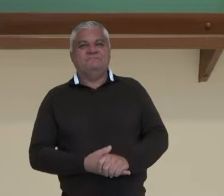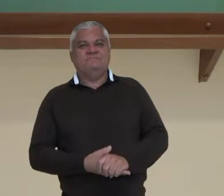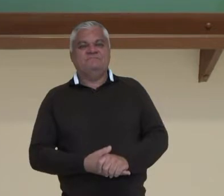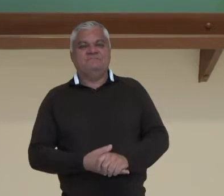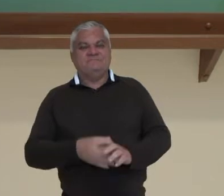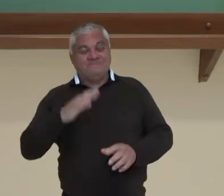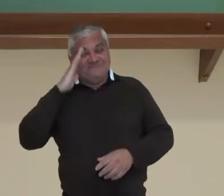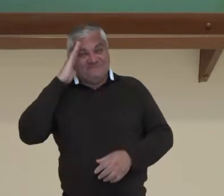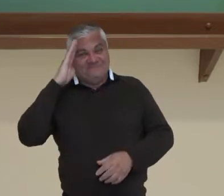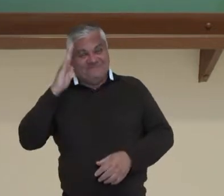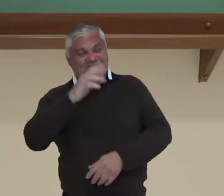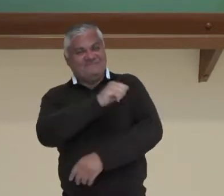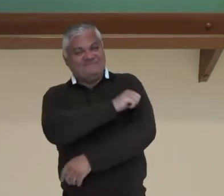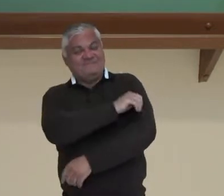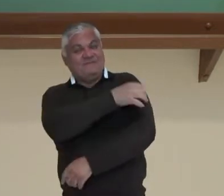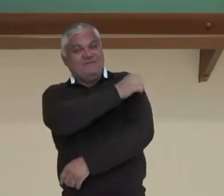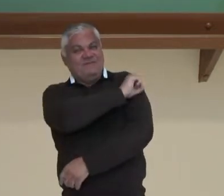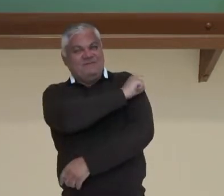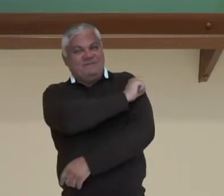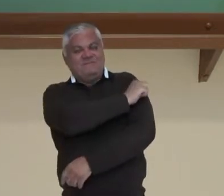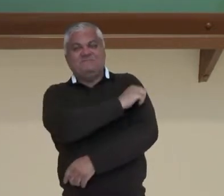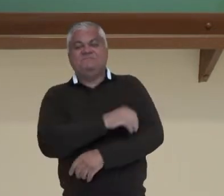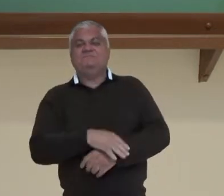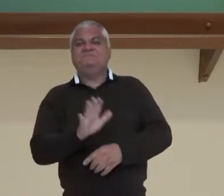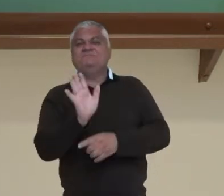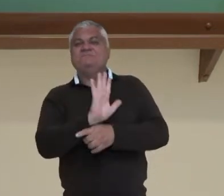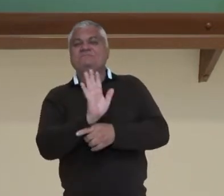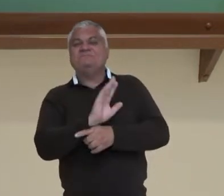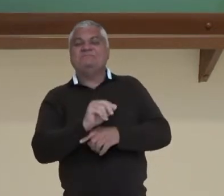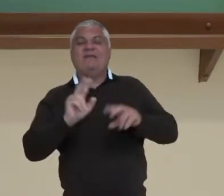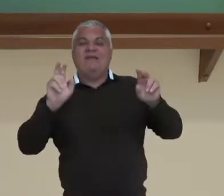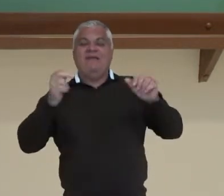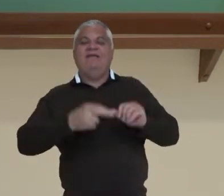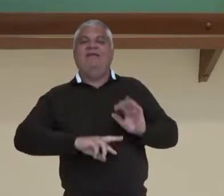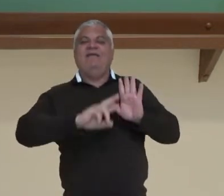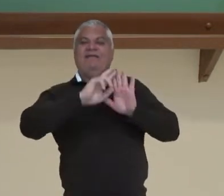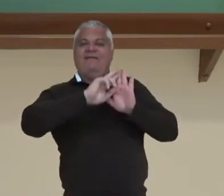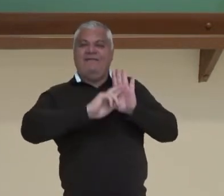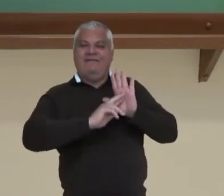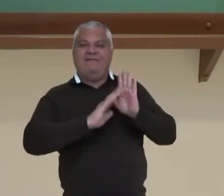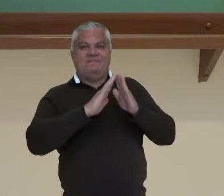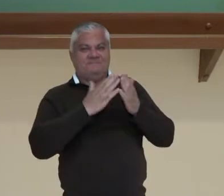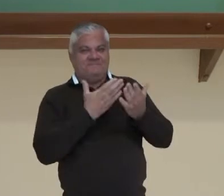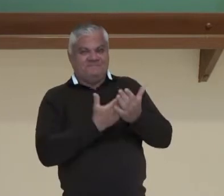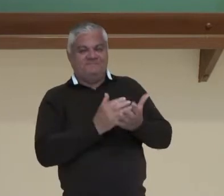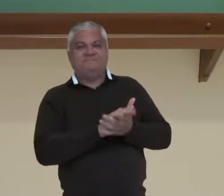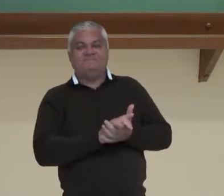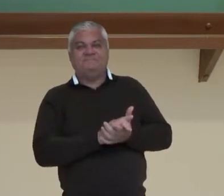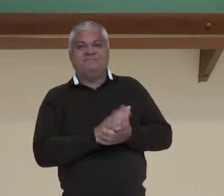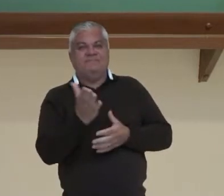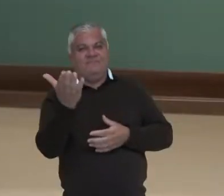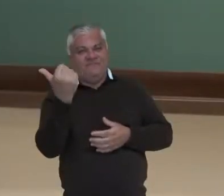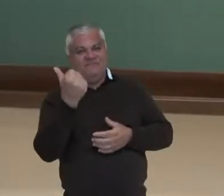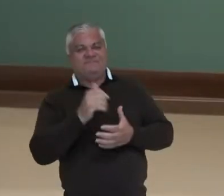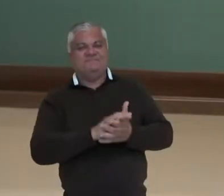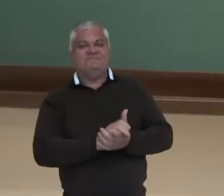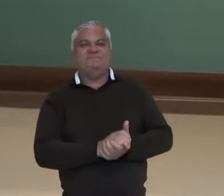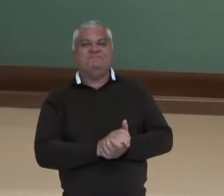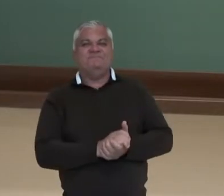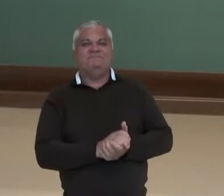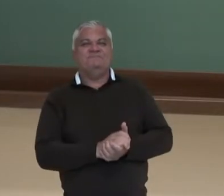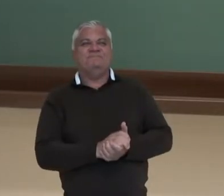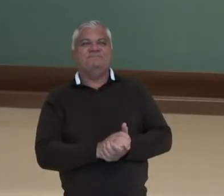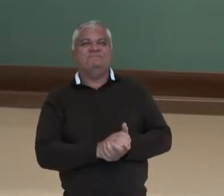Olá, alunos do oitavo ano! Nesse vídeo vamos falar sobre regimento escolar. Bom, acompanhe comigo aqui, por favor.